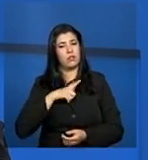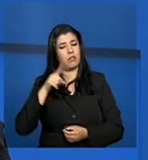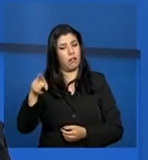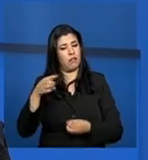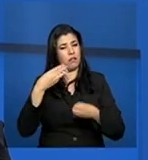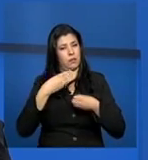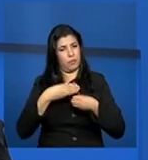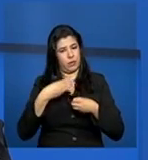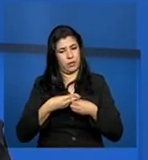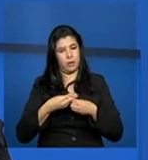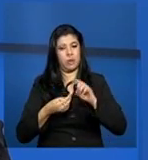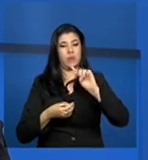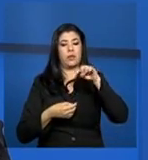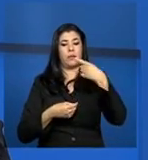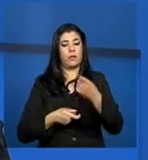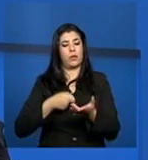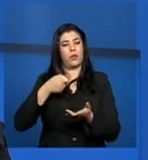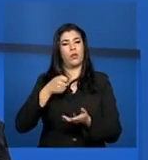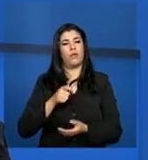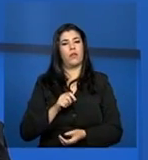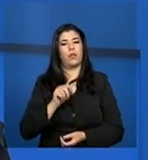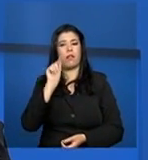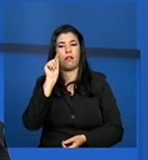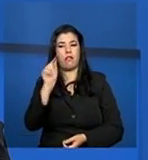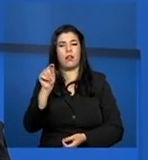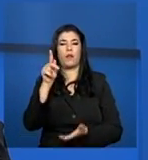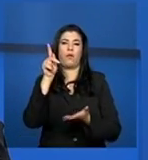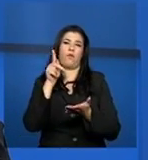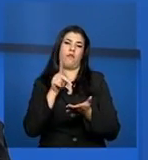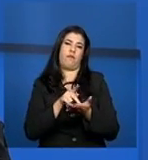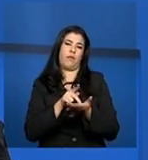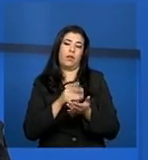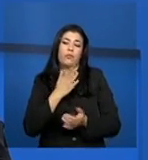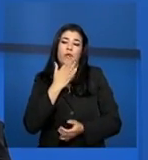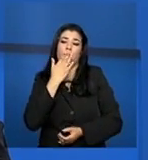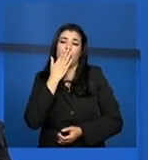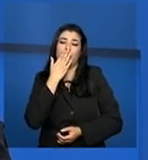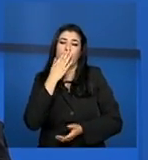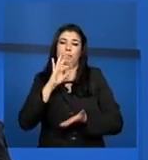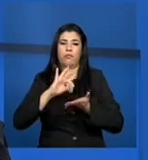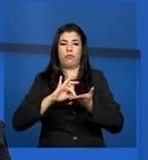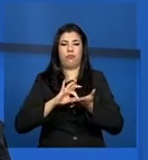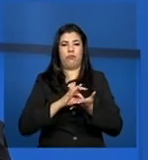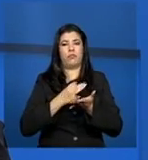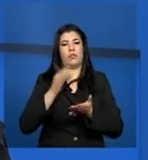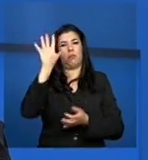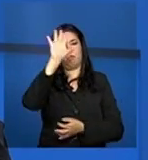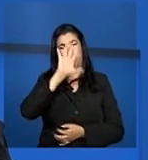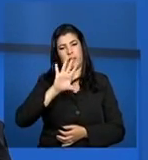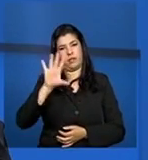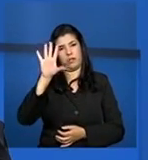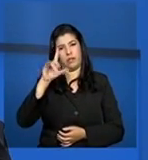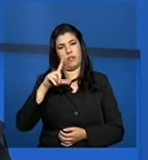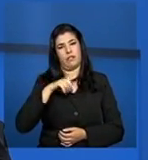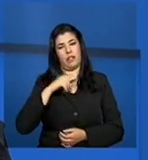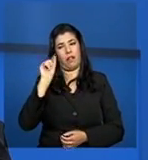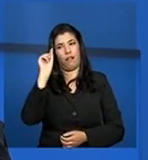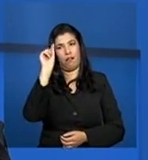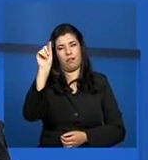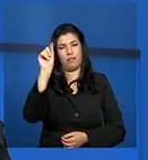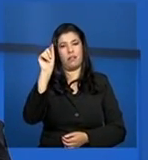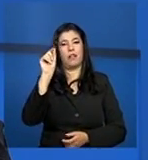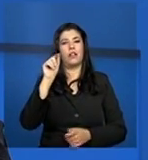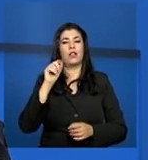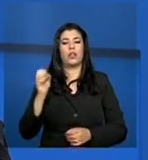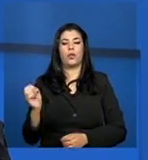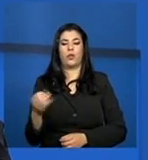município, aí ele vai ter que confirmar esse tipo de inscrição no Cadastro Nacional. Aí ele irá usar a funcionalidade